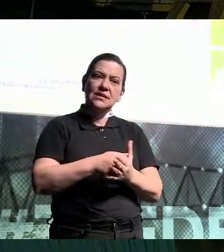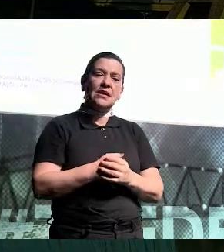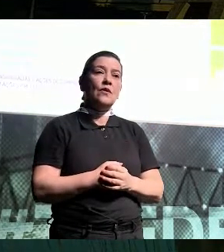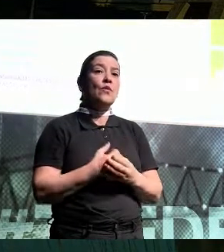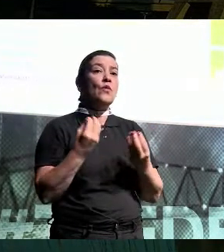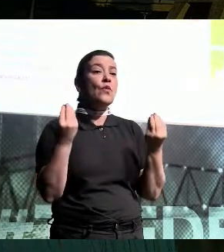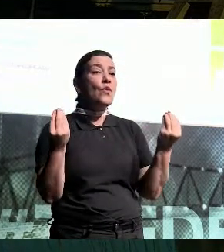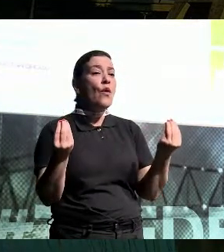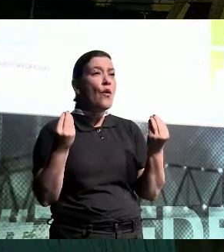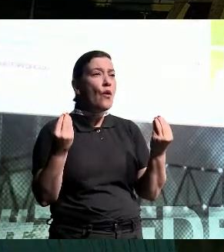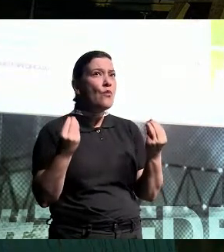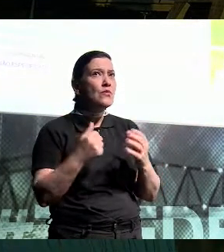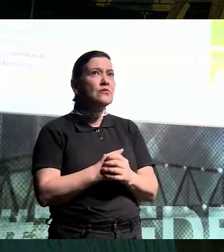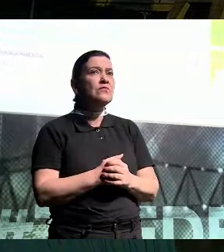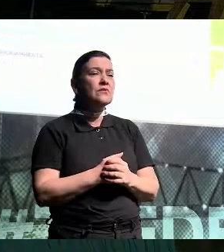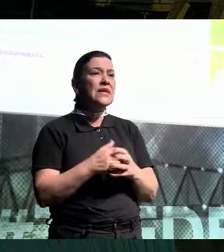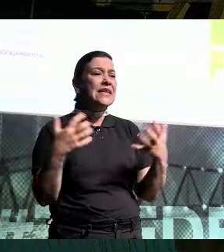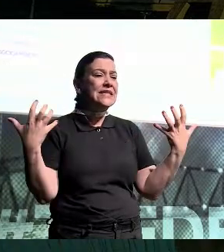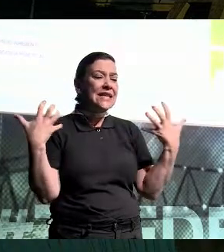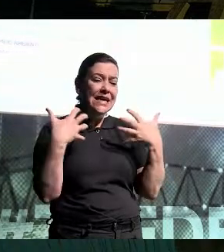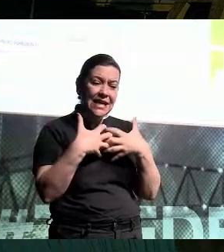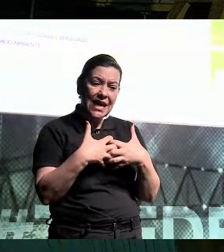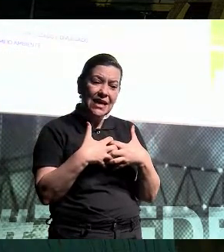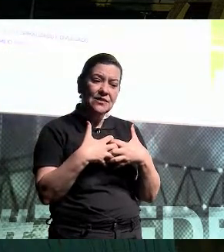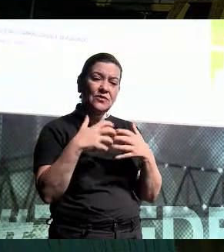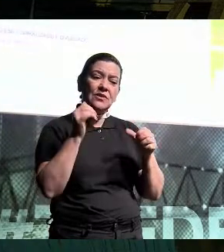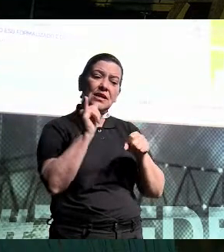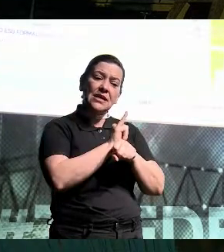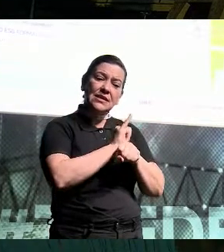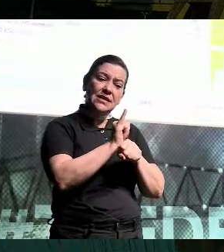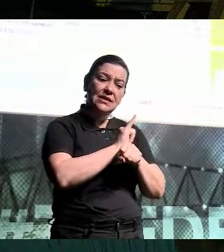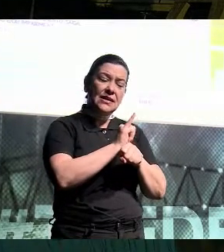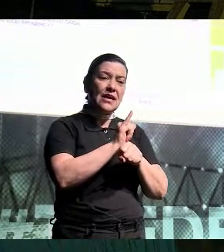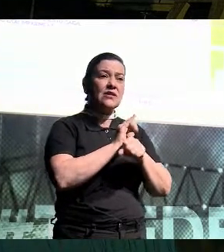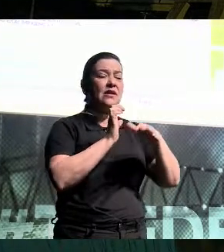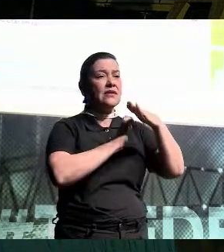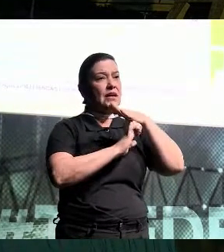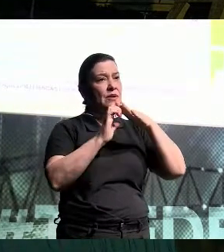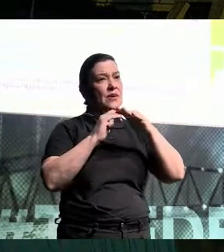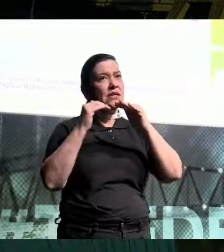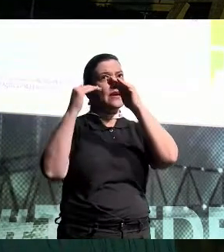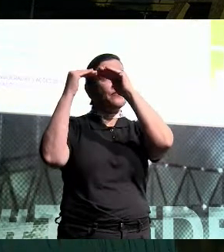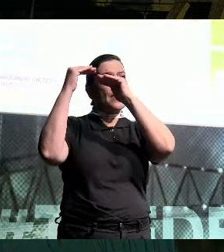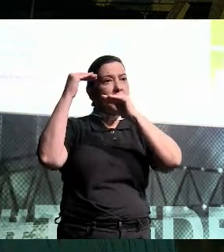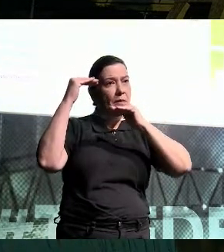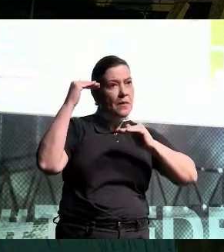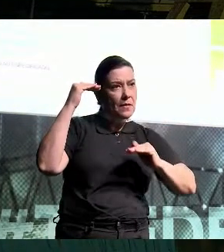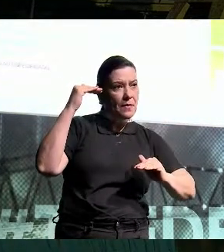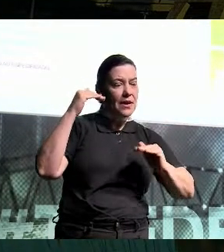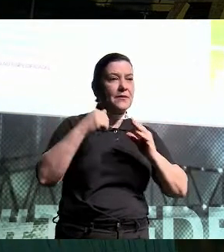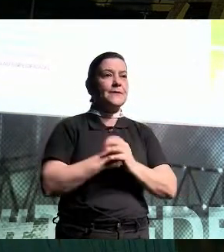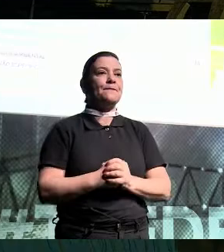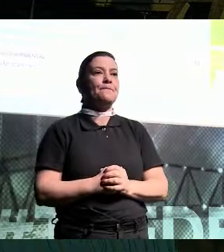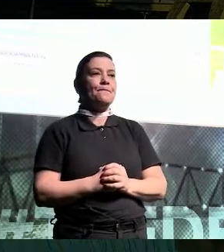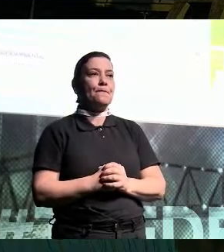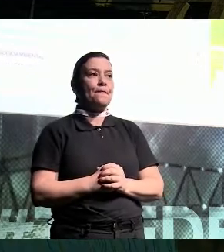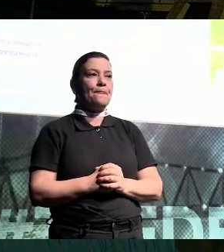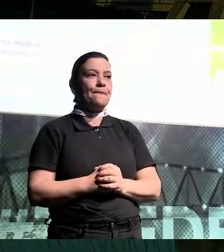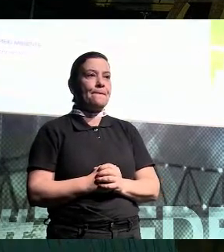Como é que isso é integrado na estratégia da empresa e vem de cima a baixo acontecendo. Bom,